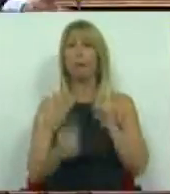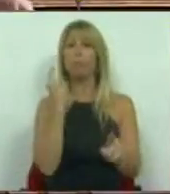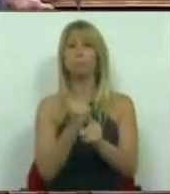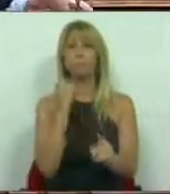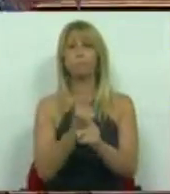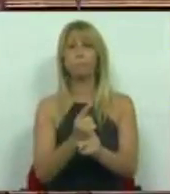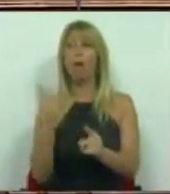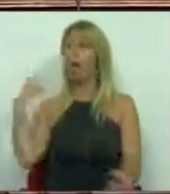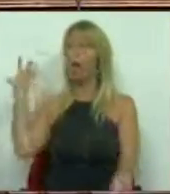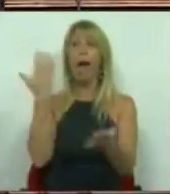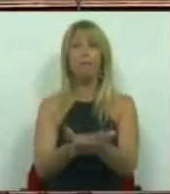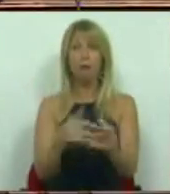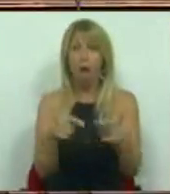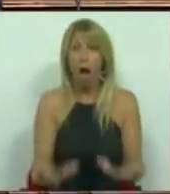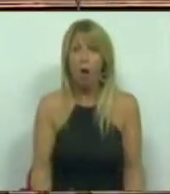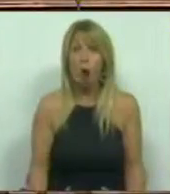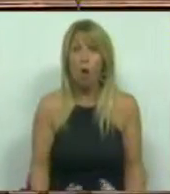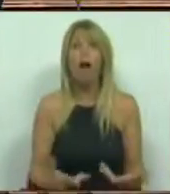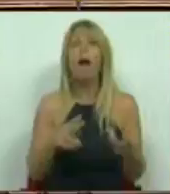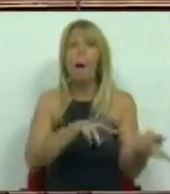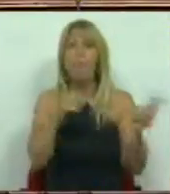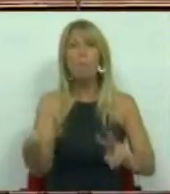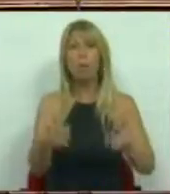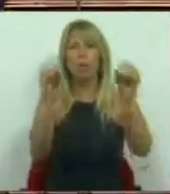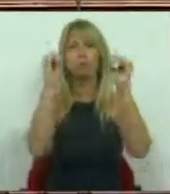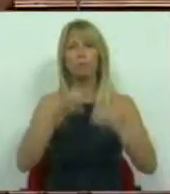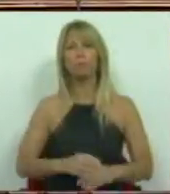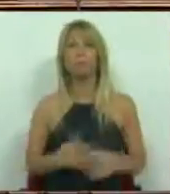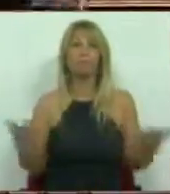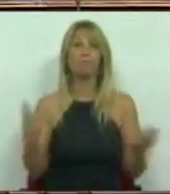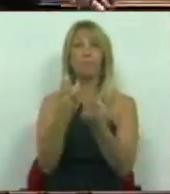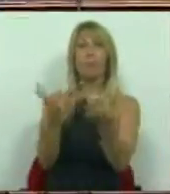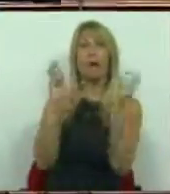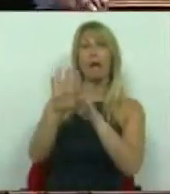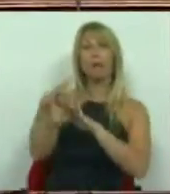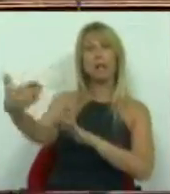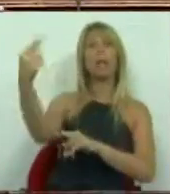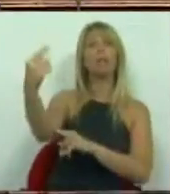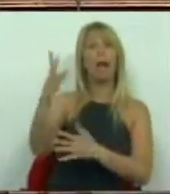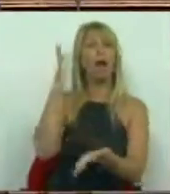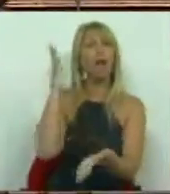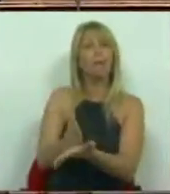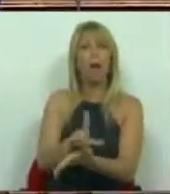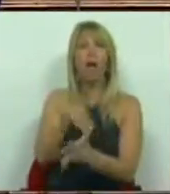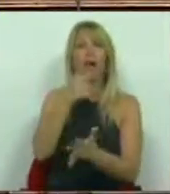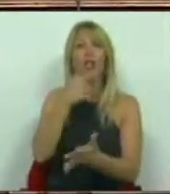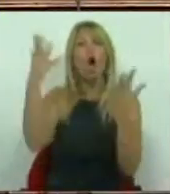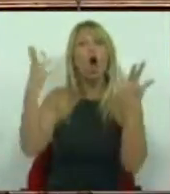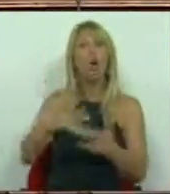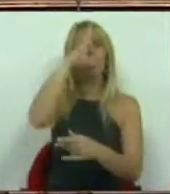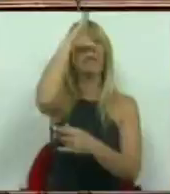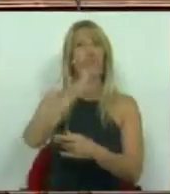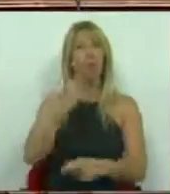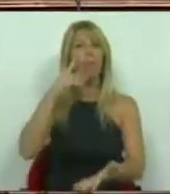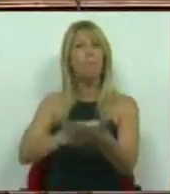Até aqui nada mudou. E, portanto, as bancadas da direita têm até o orçamento de Estado para provar que realmente se